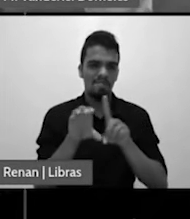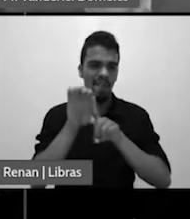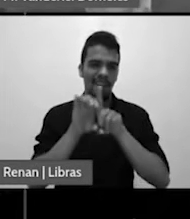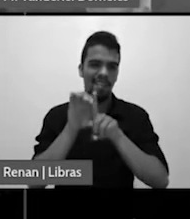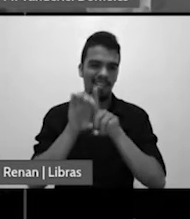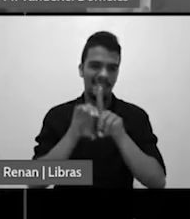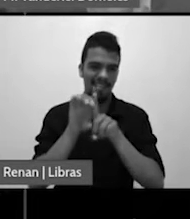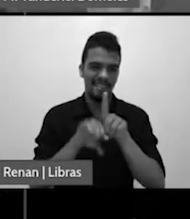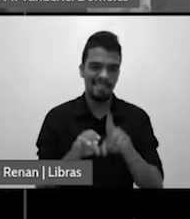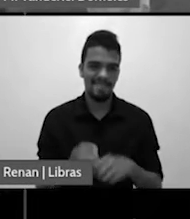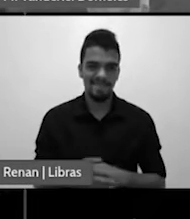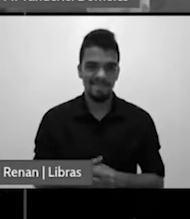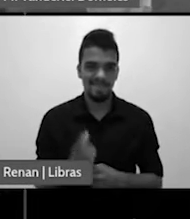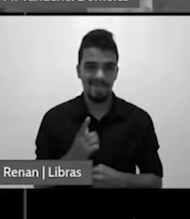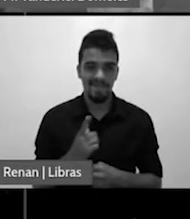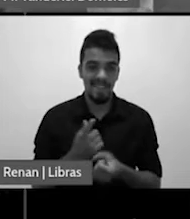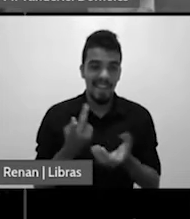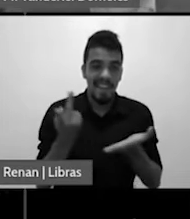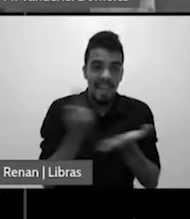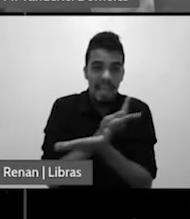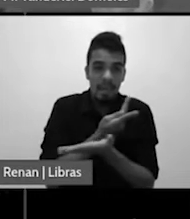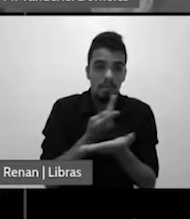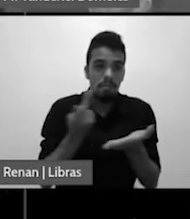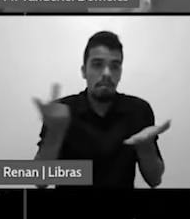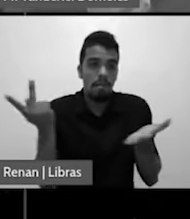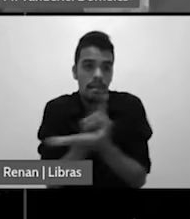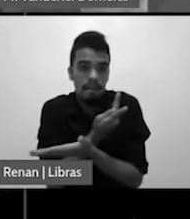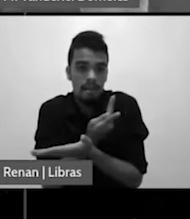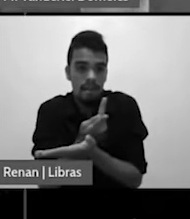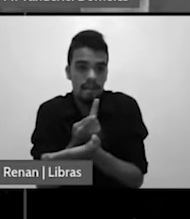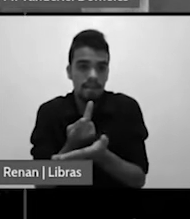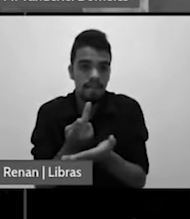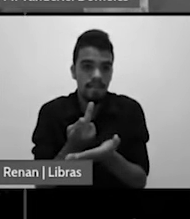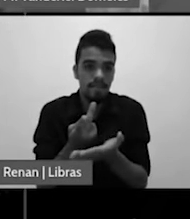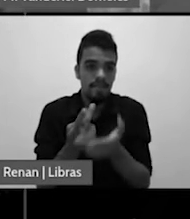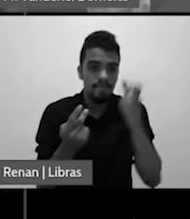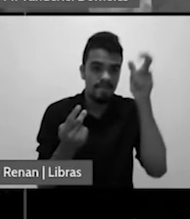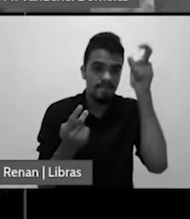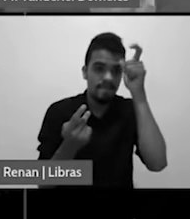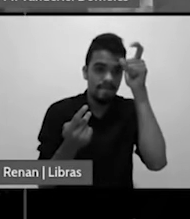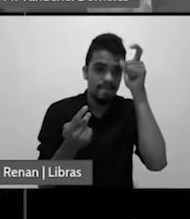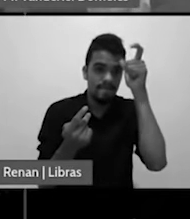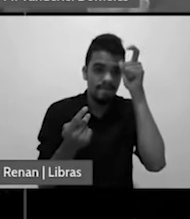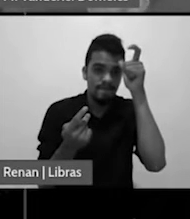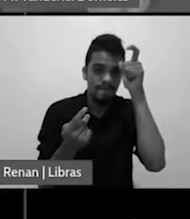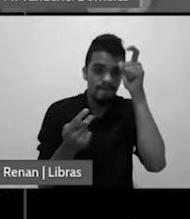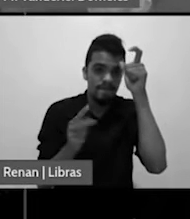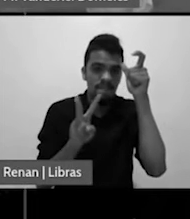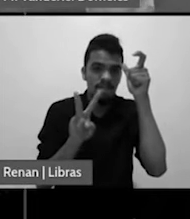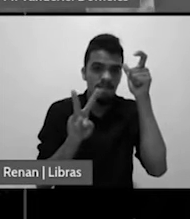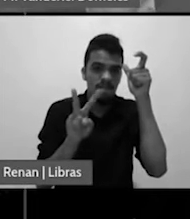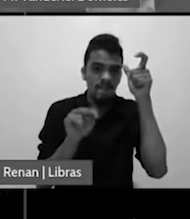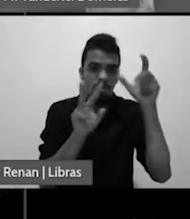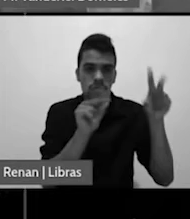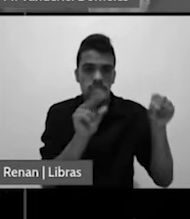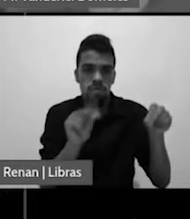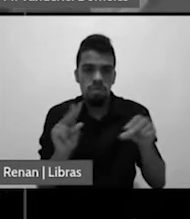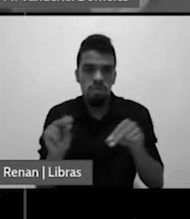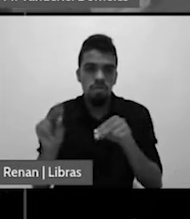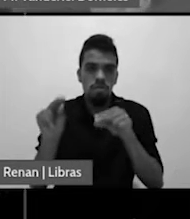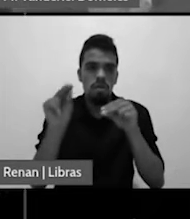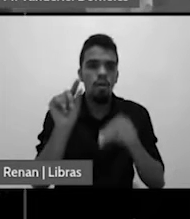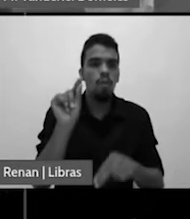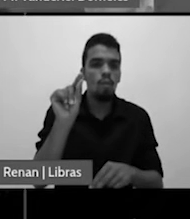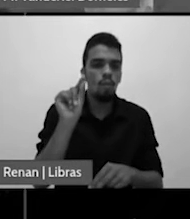erros o inimigo de Deus vai envolver as pessoas no mundo inteiro e esses erros são a imortalidade da alma